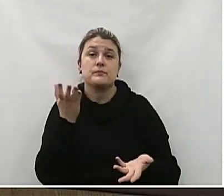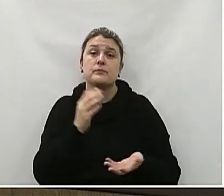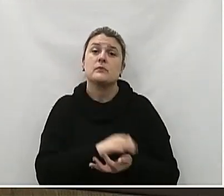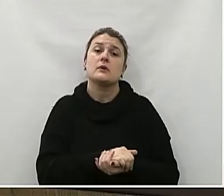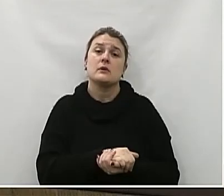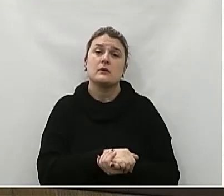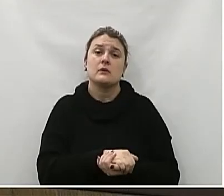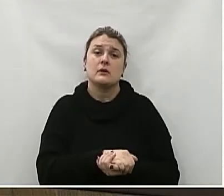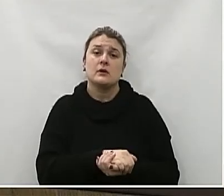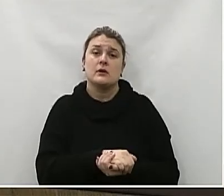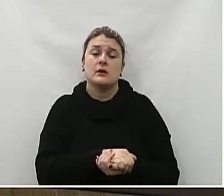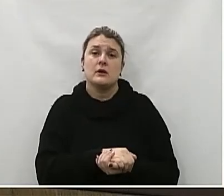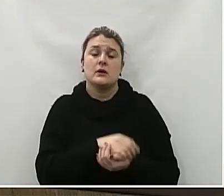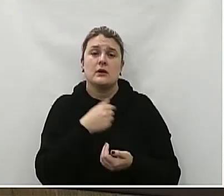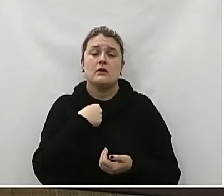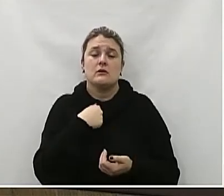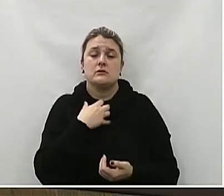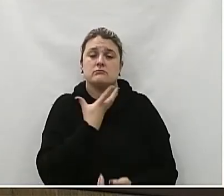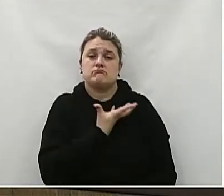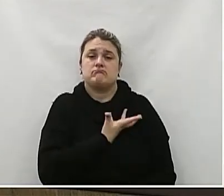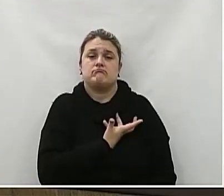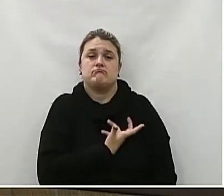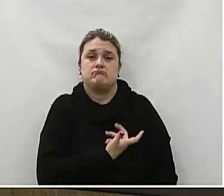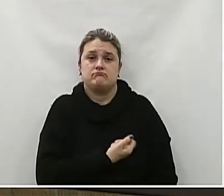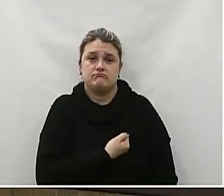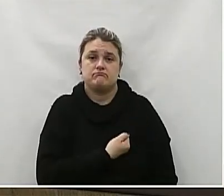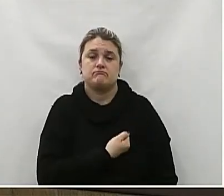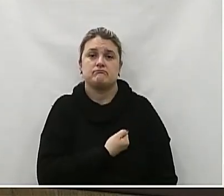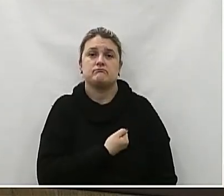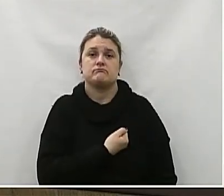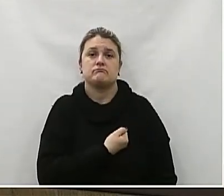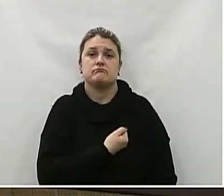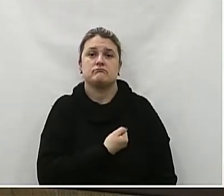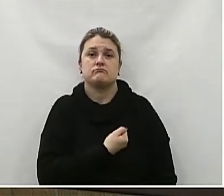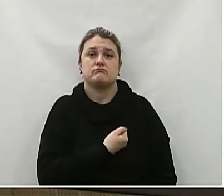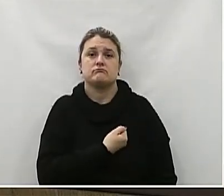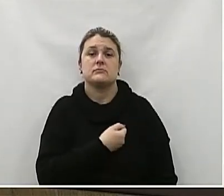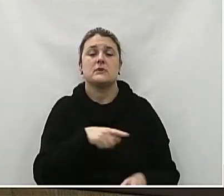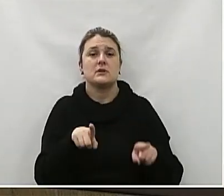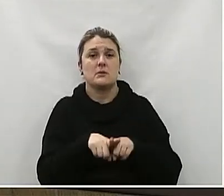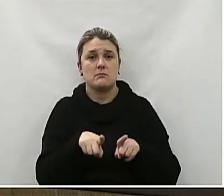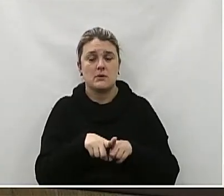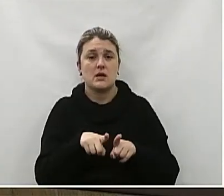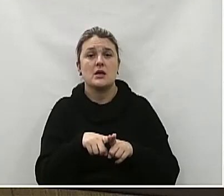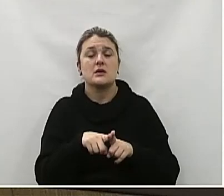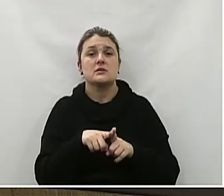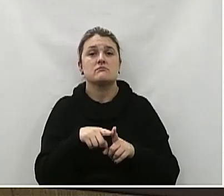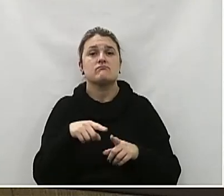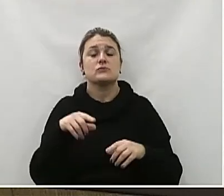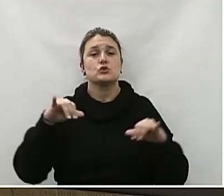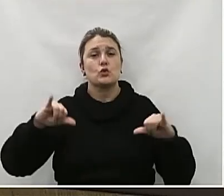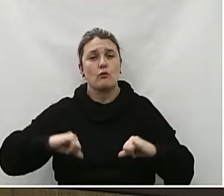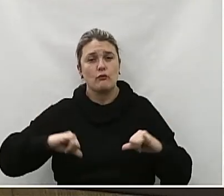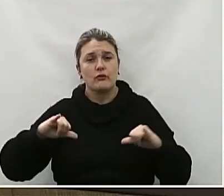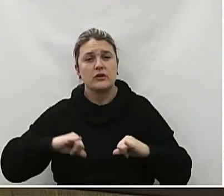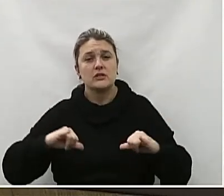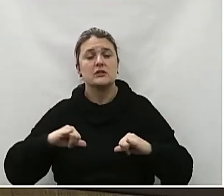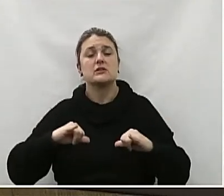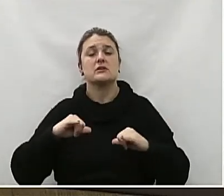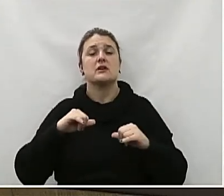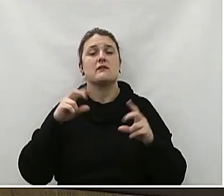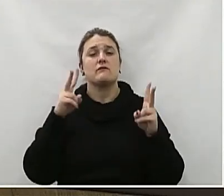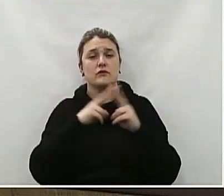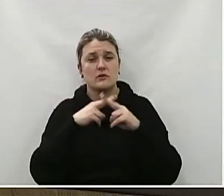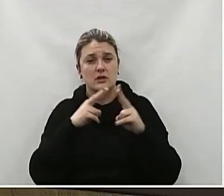doeu E foi agressão física Psicológica